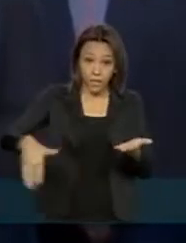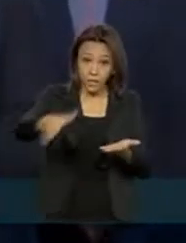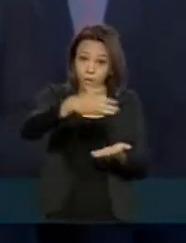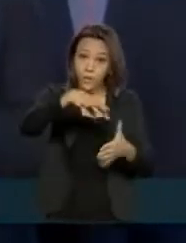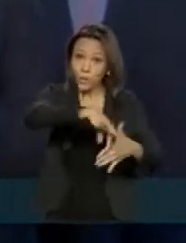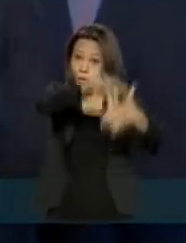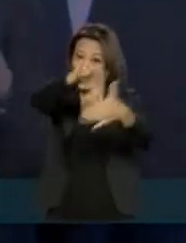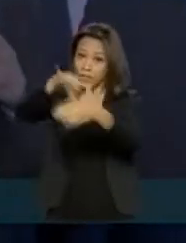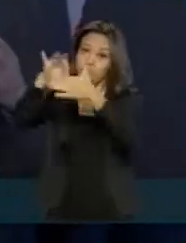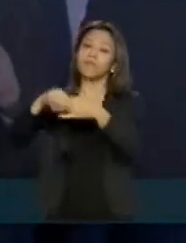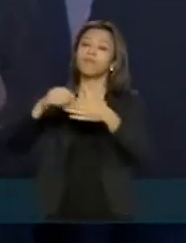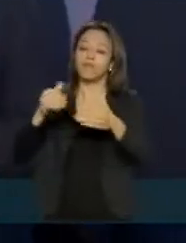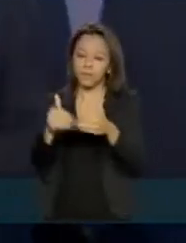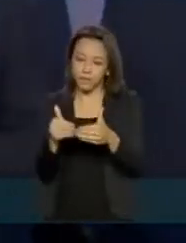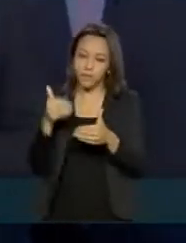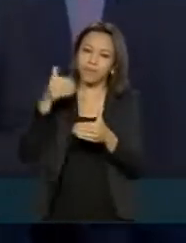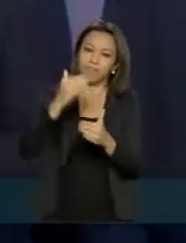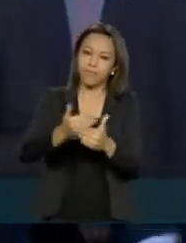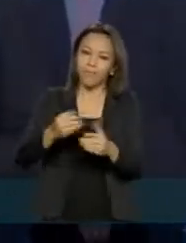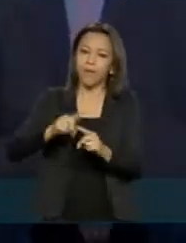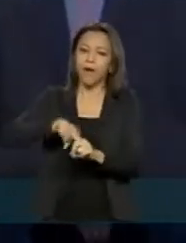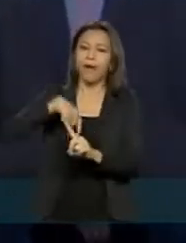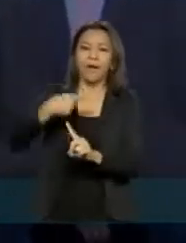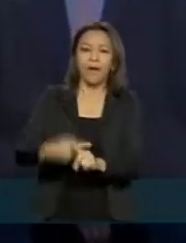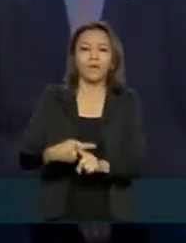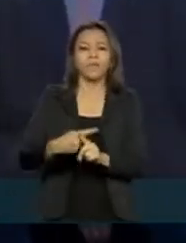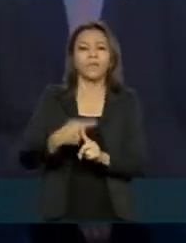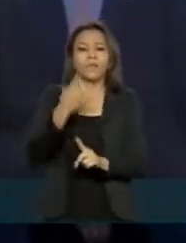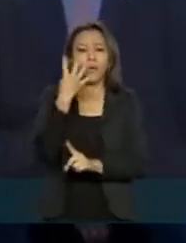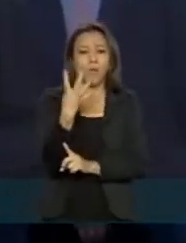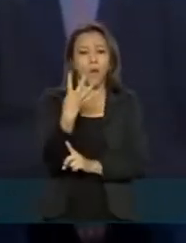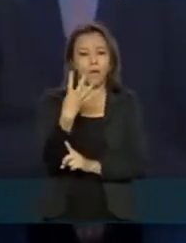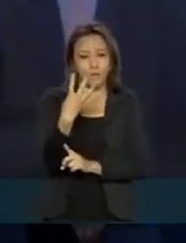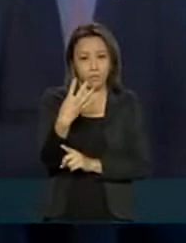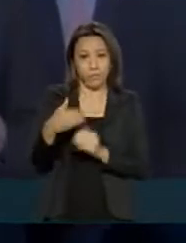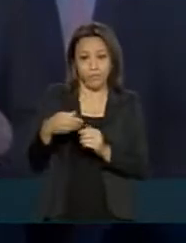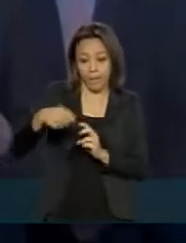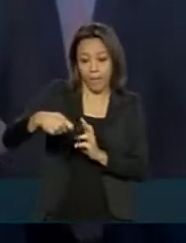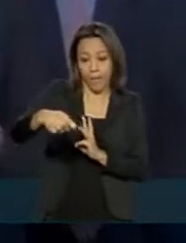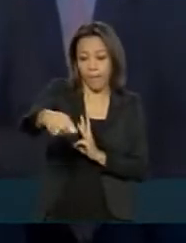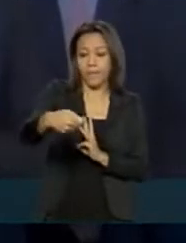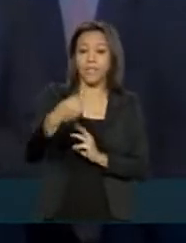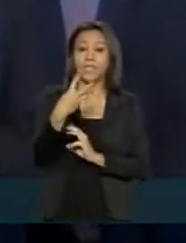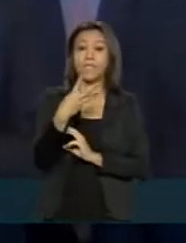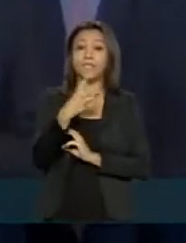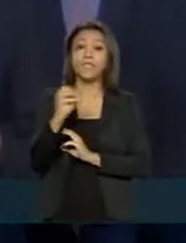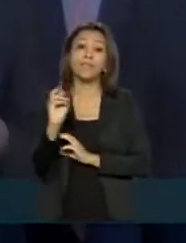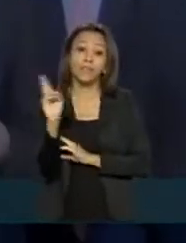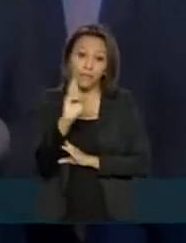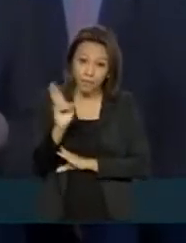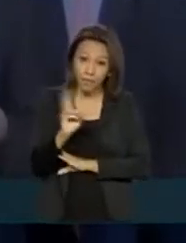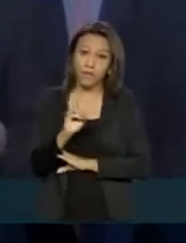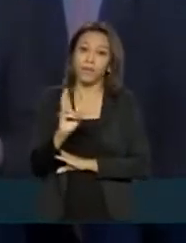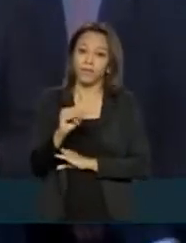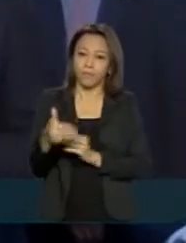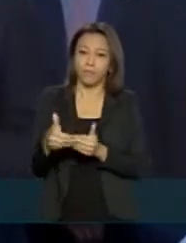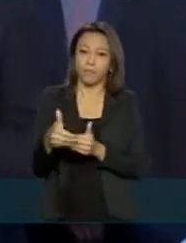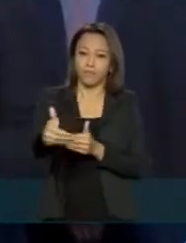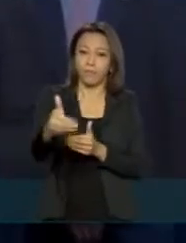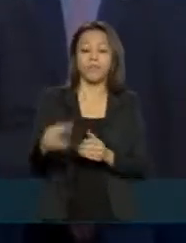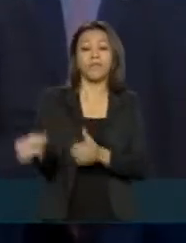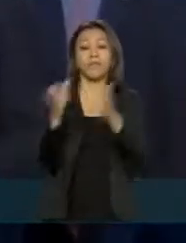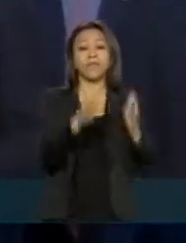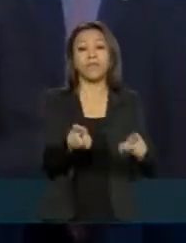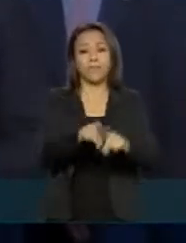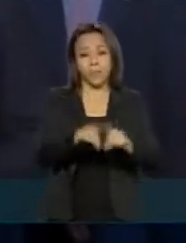emergencial será prorrogado em quatro parcelos de 300 reais e que a reforma administrativa vai